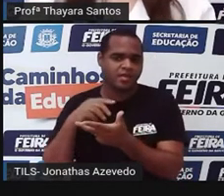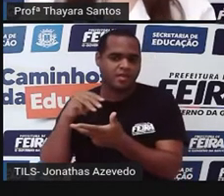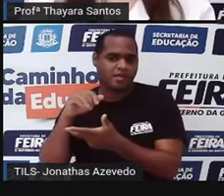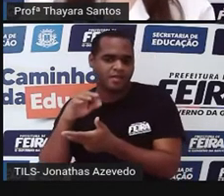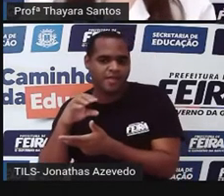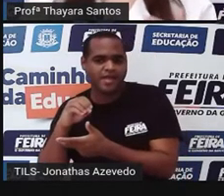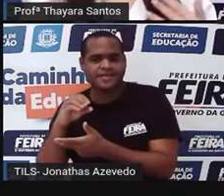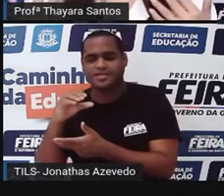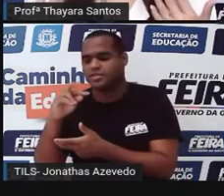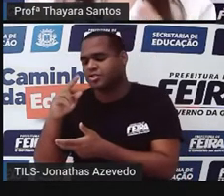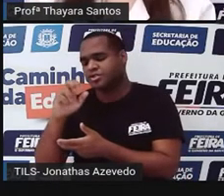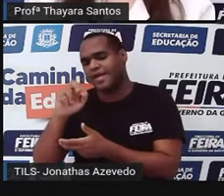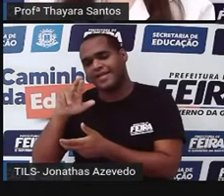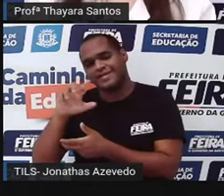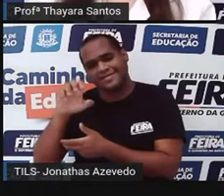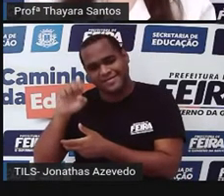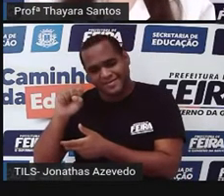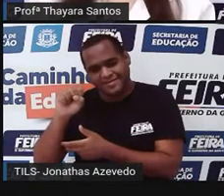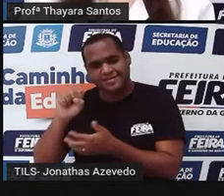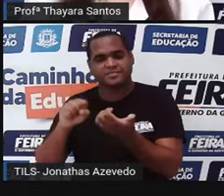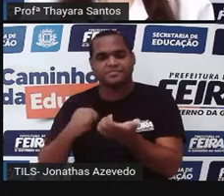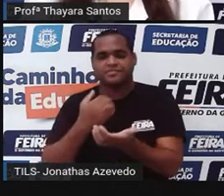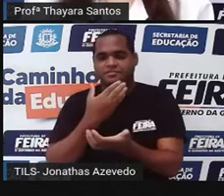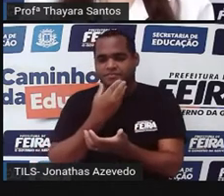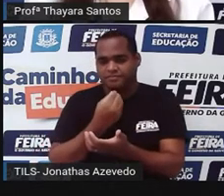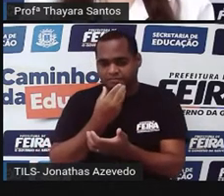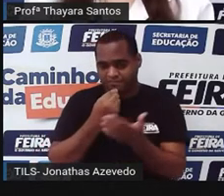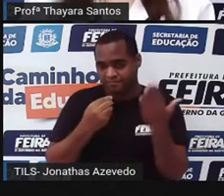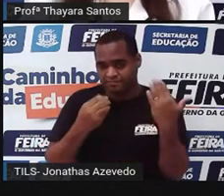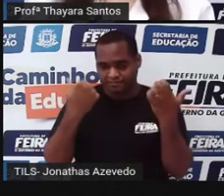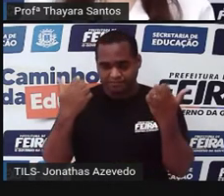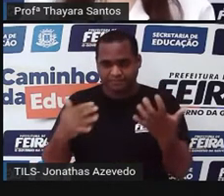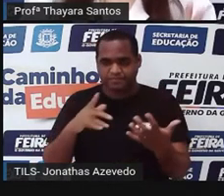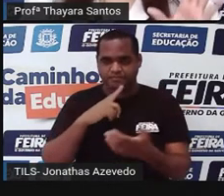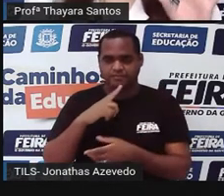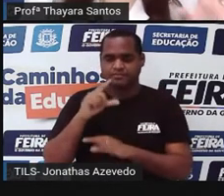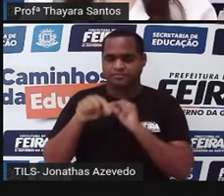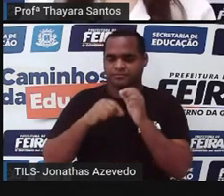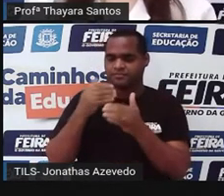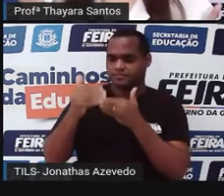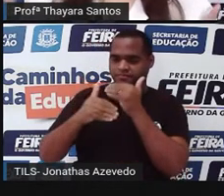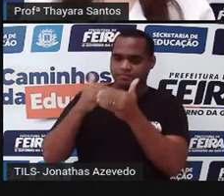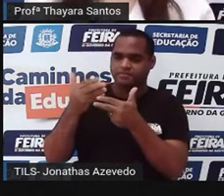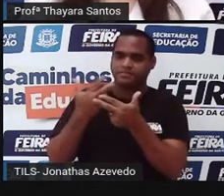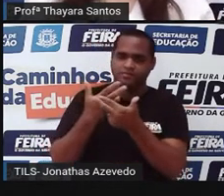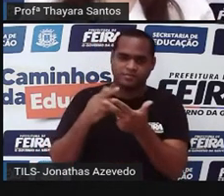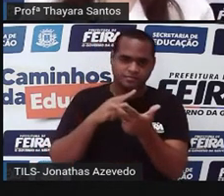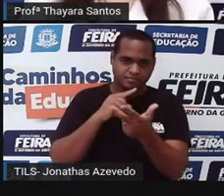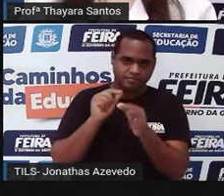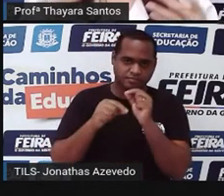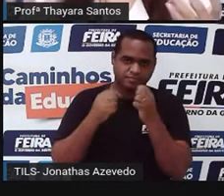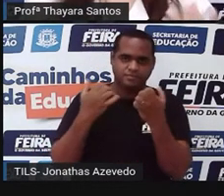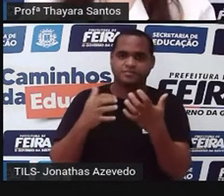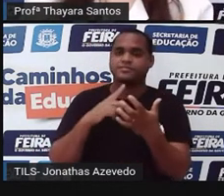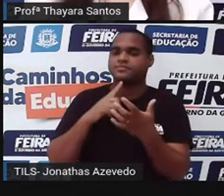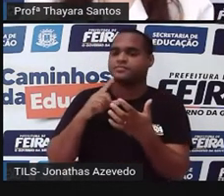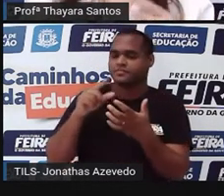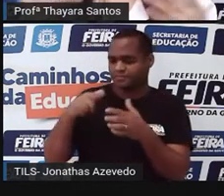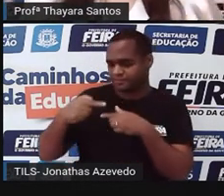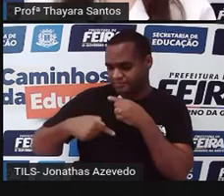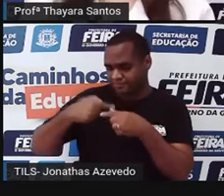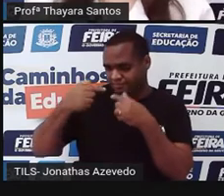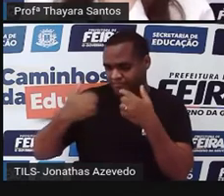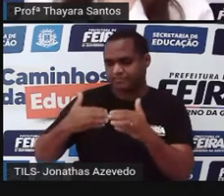Charles Darwin, eles foram, eles foram muito importantes nesse processo. Então hoje a genética e a evolução permitiram,